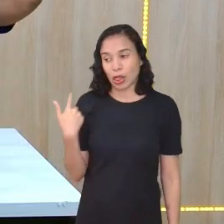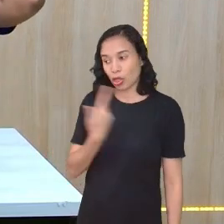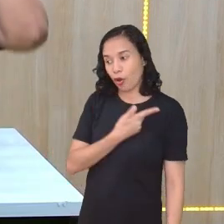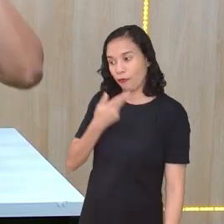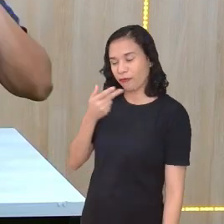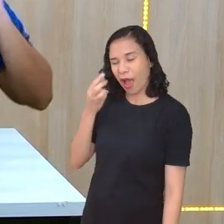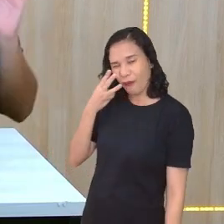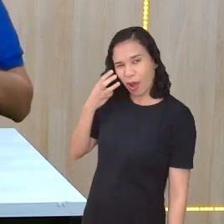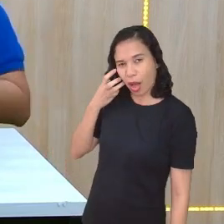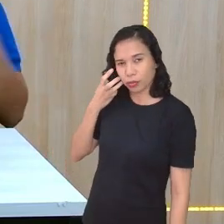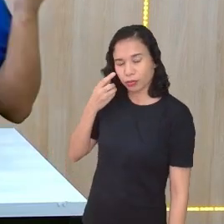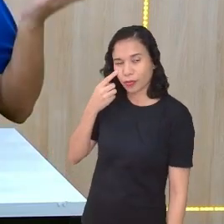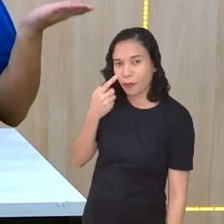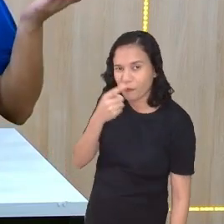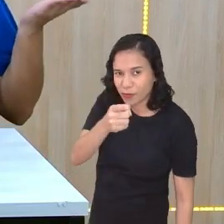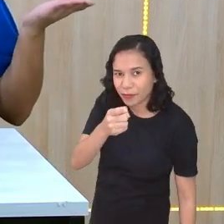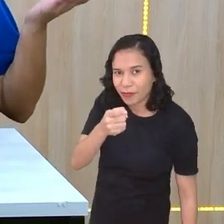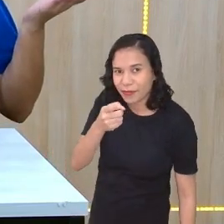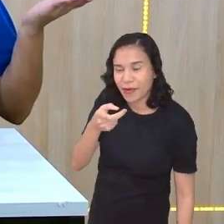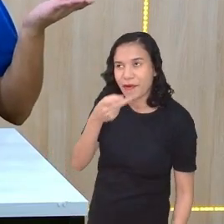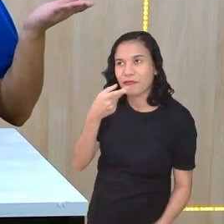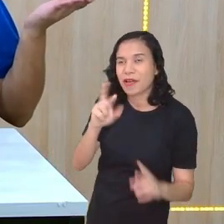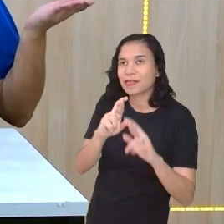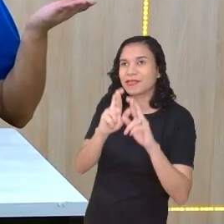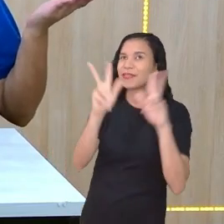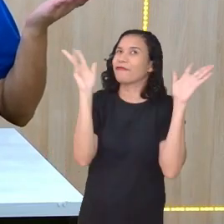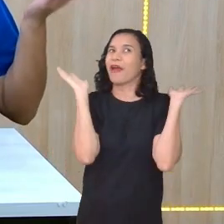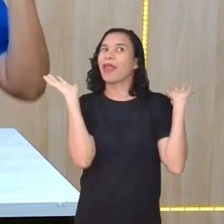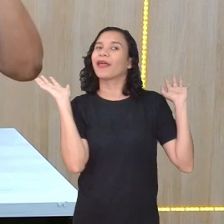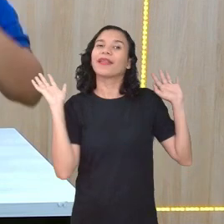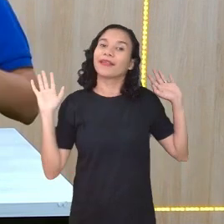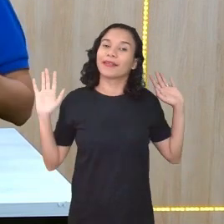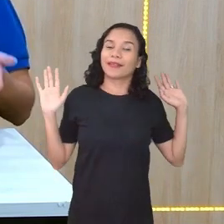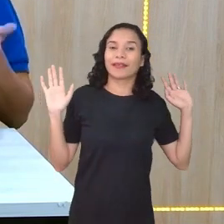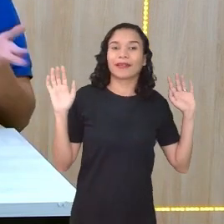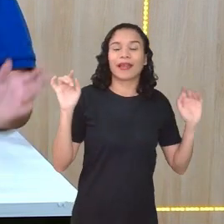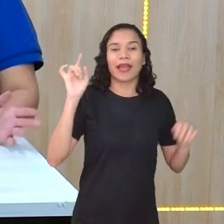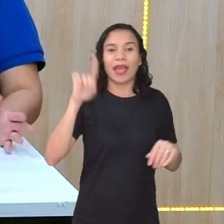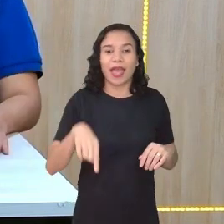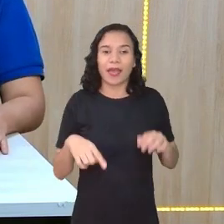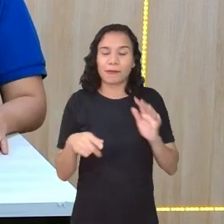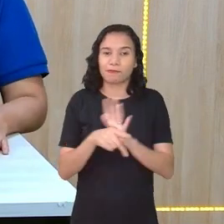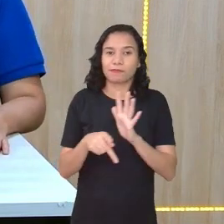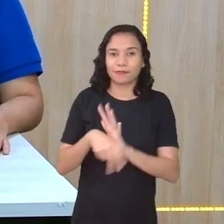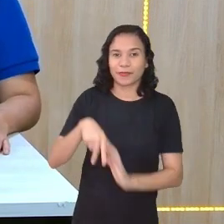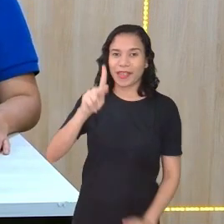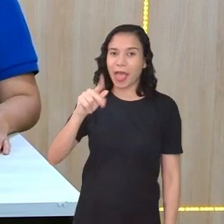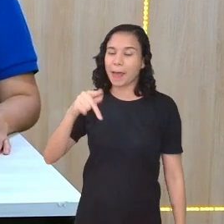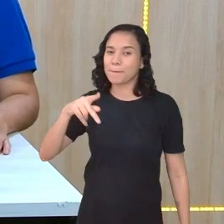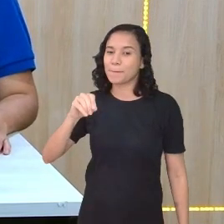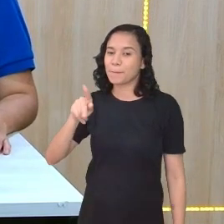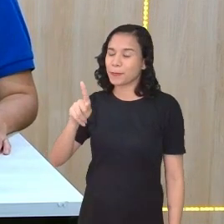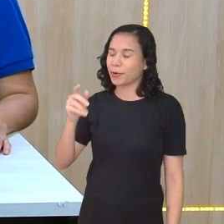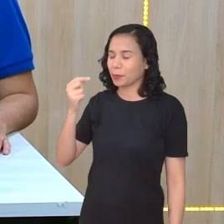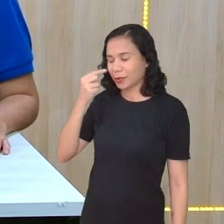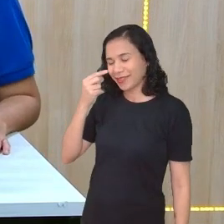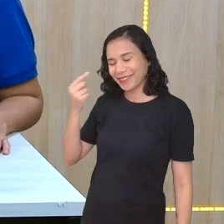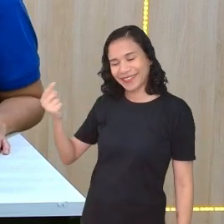A geração de vocês... Já deve falar de outro jeito. deve falar de outro jeito. Ah, é um K-pop, é algo assim.